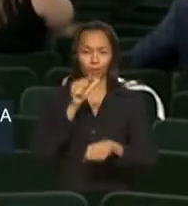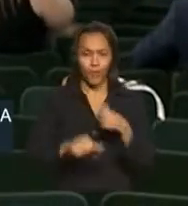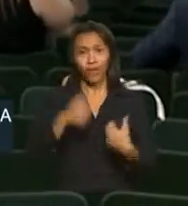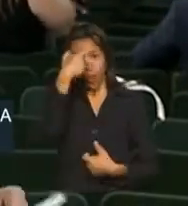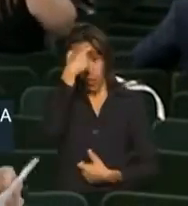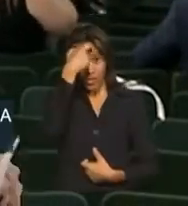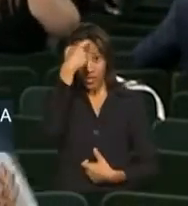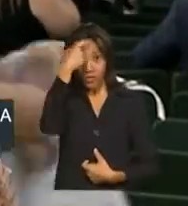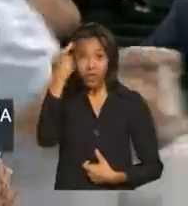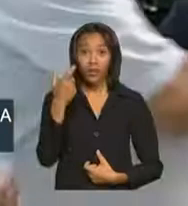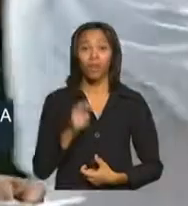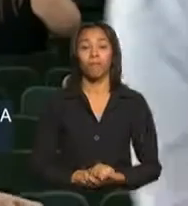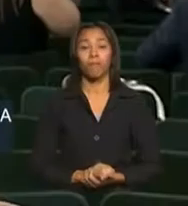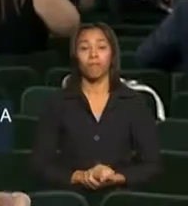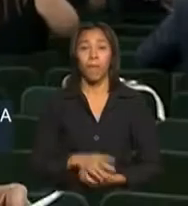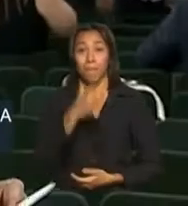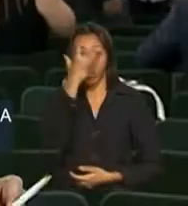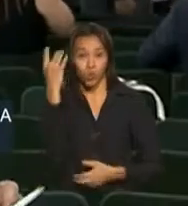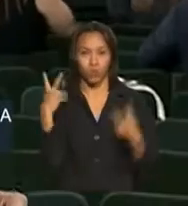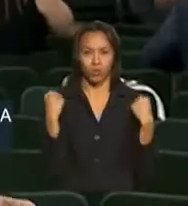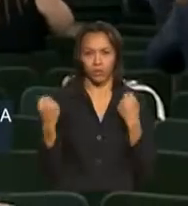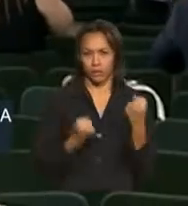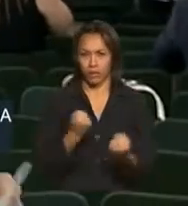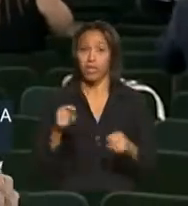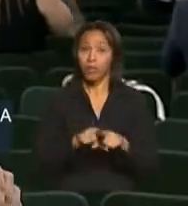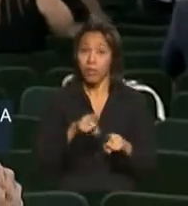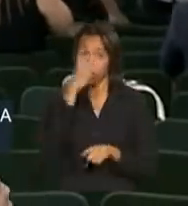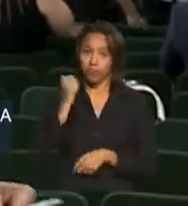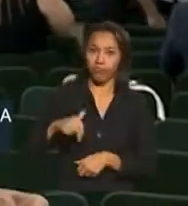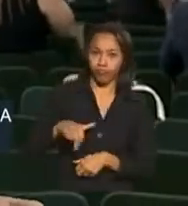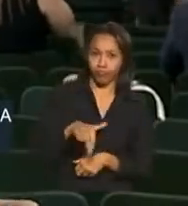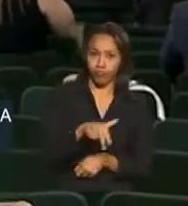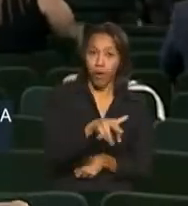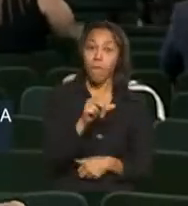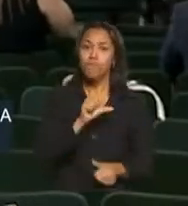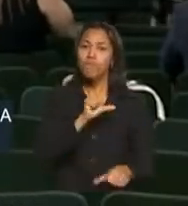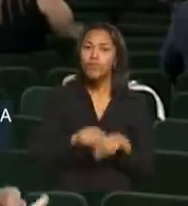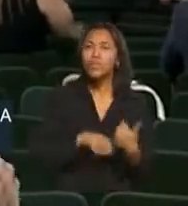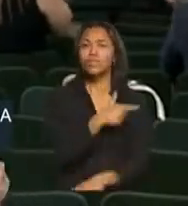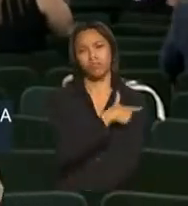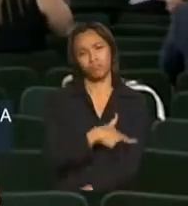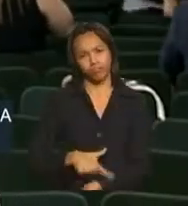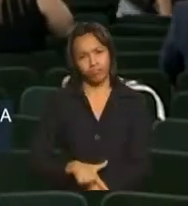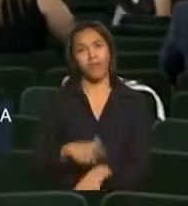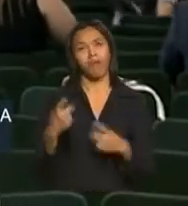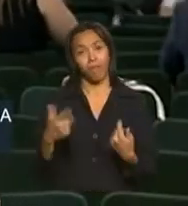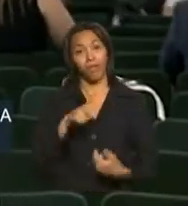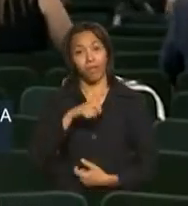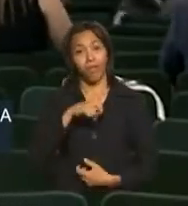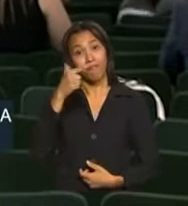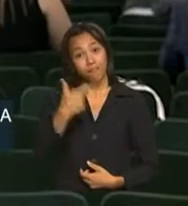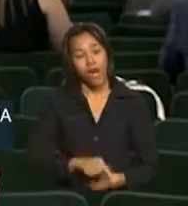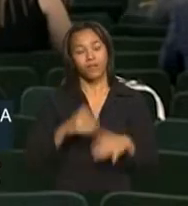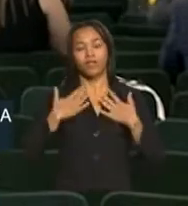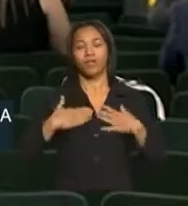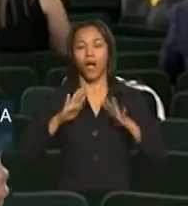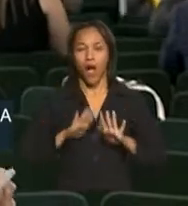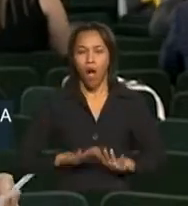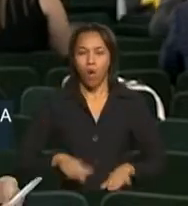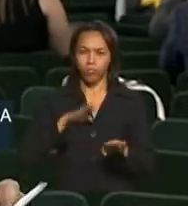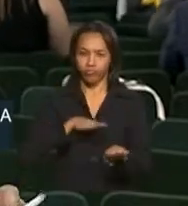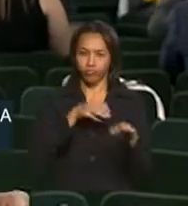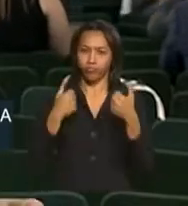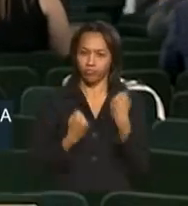de conscientizar condutores e também pedestres sobre mudanças de comportamento para ter um trânsito melhor.